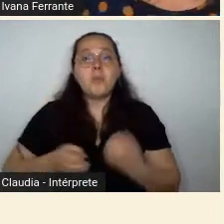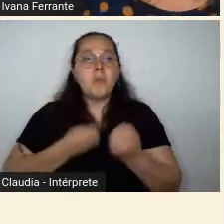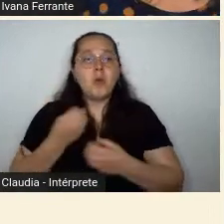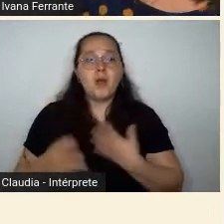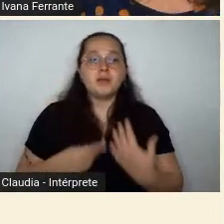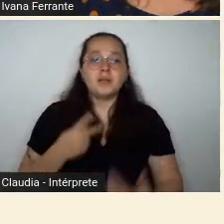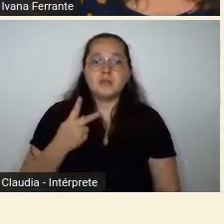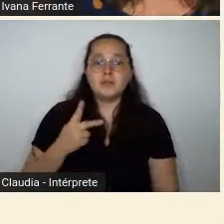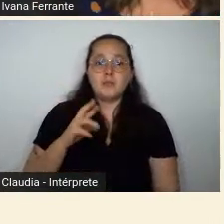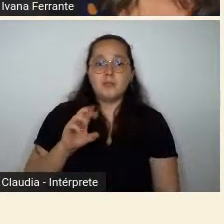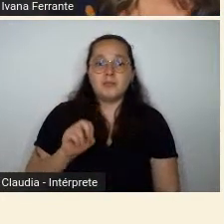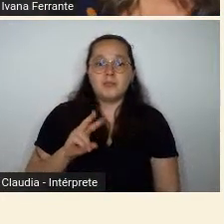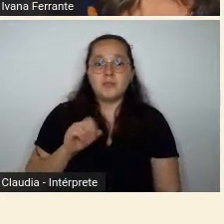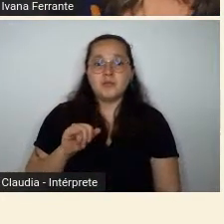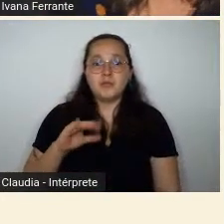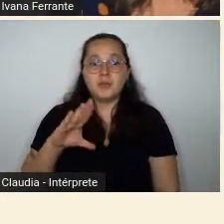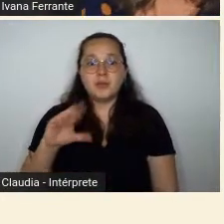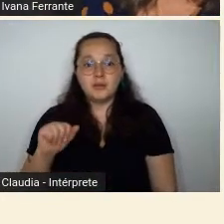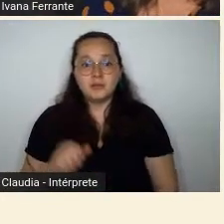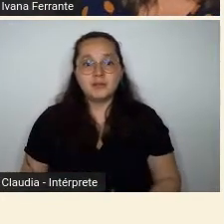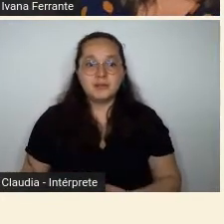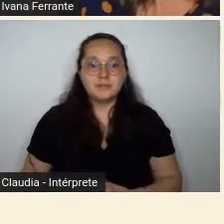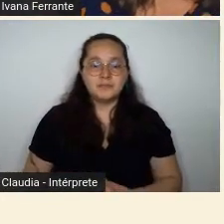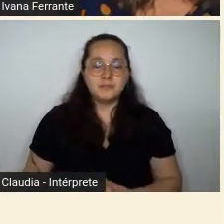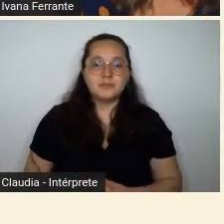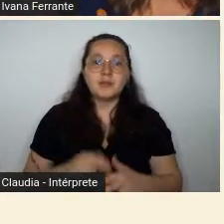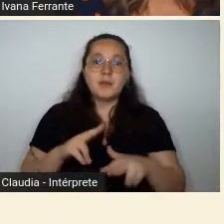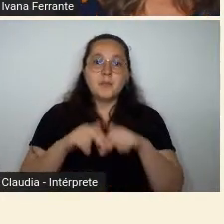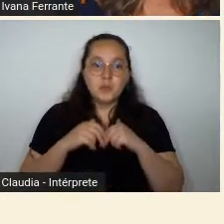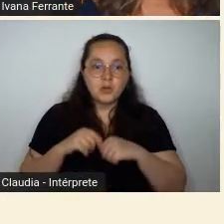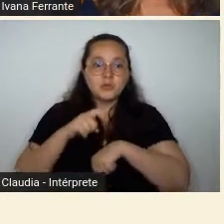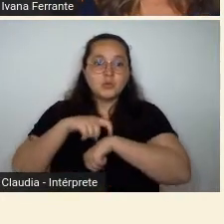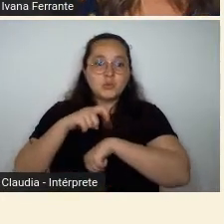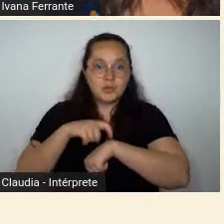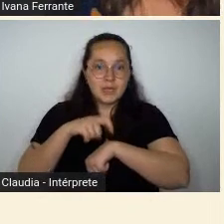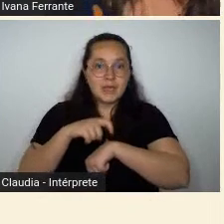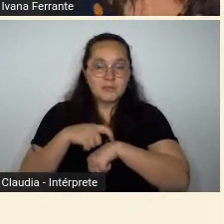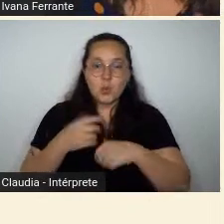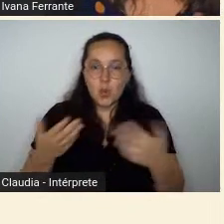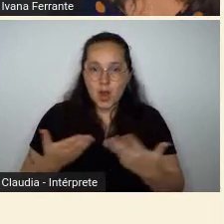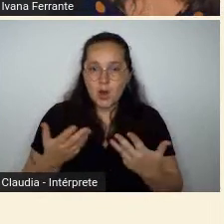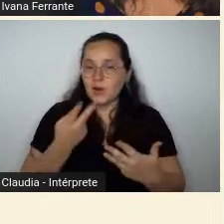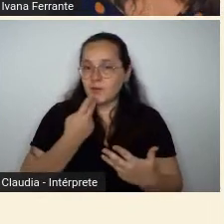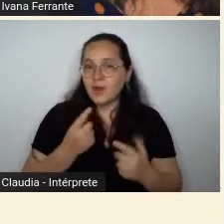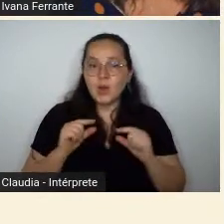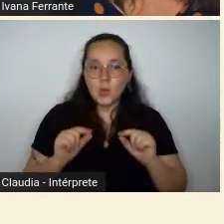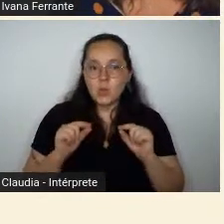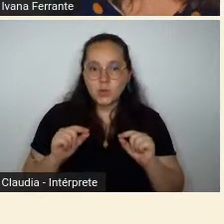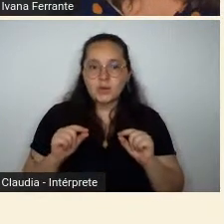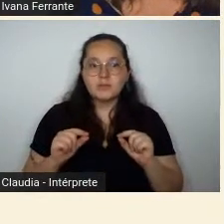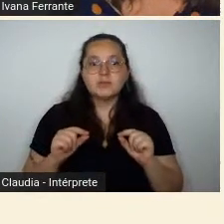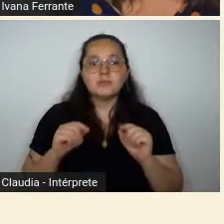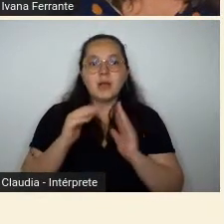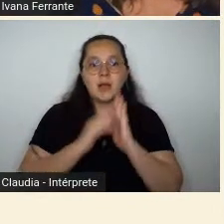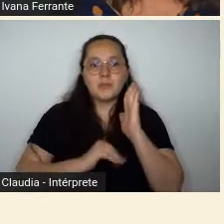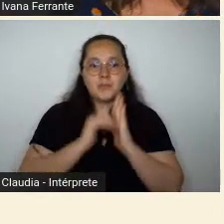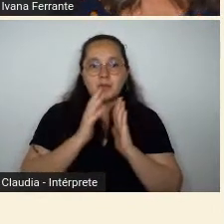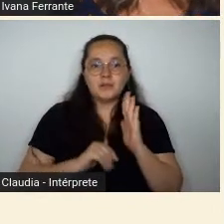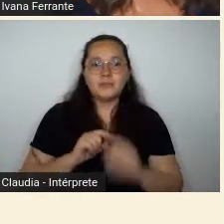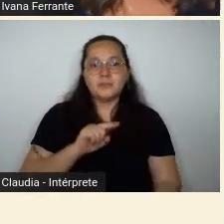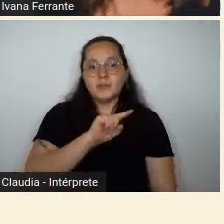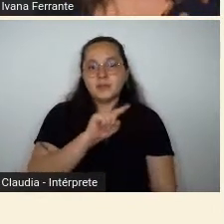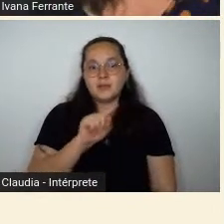Vamos, então, agora, por economia de tempo, falar um pouquinho sobre a pintora Zina Aita.